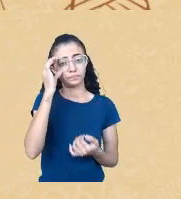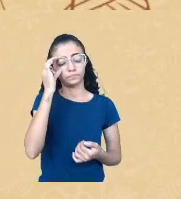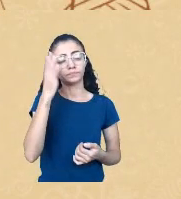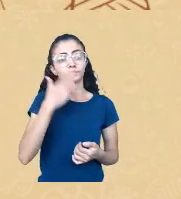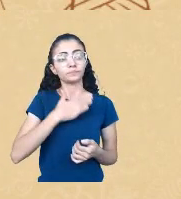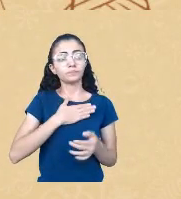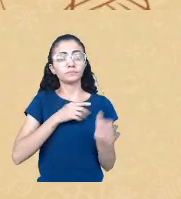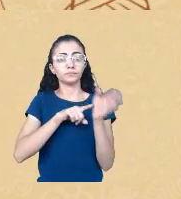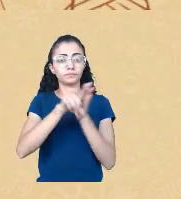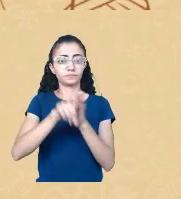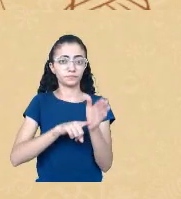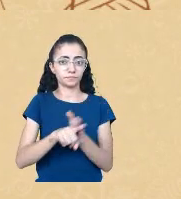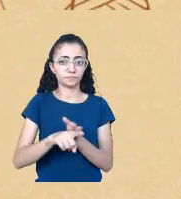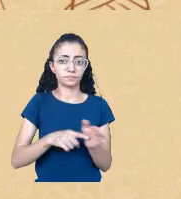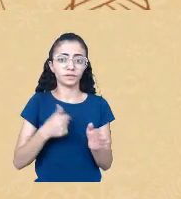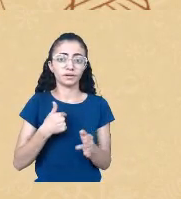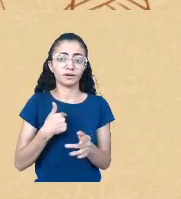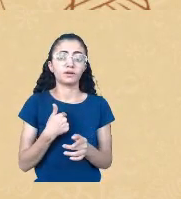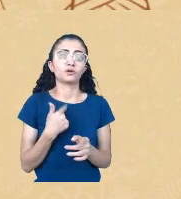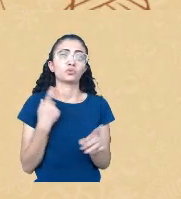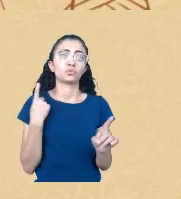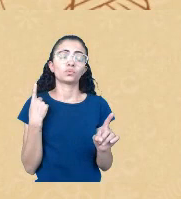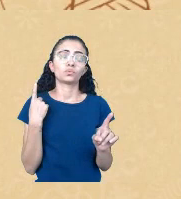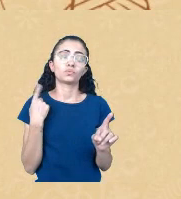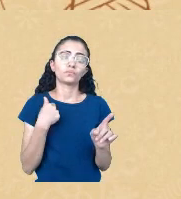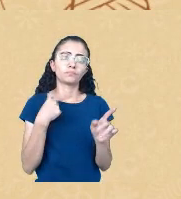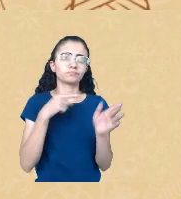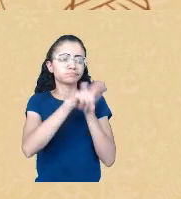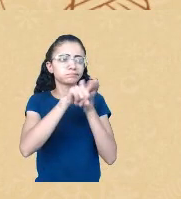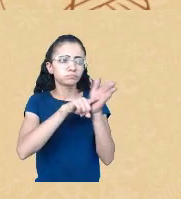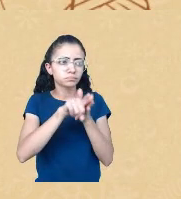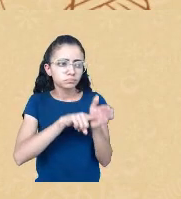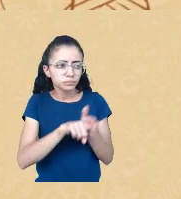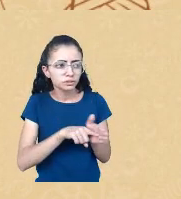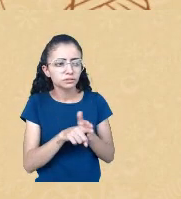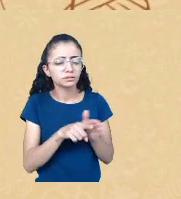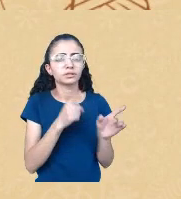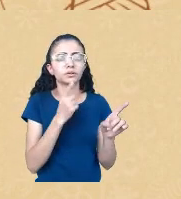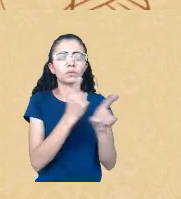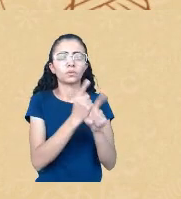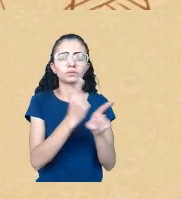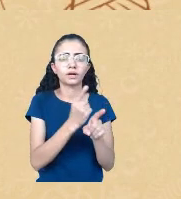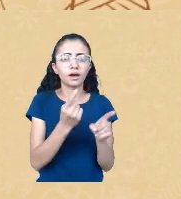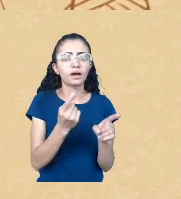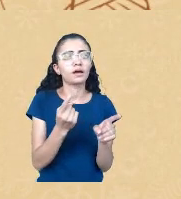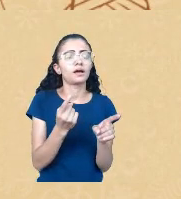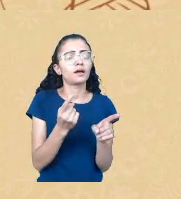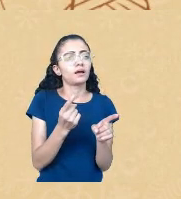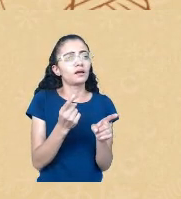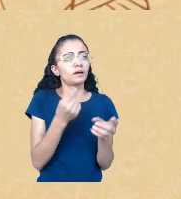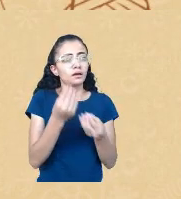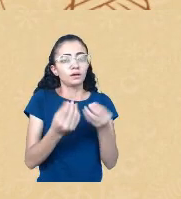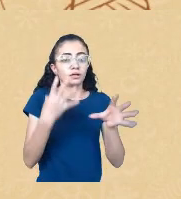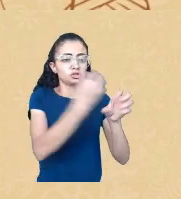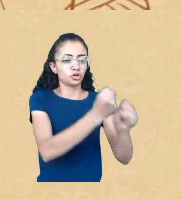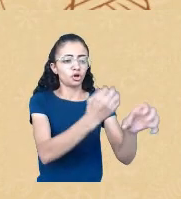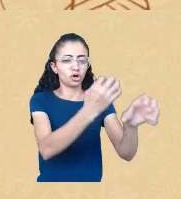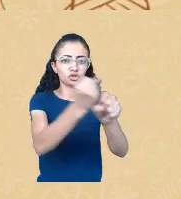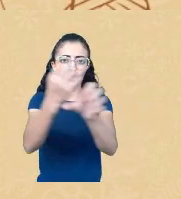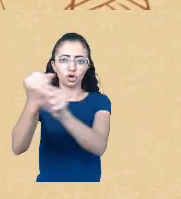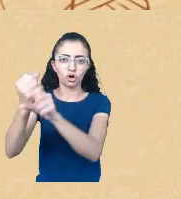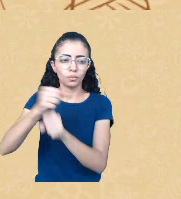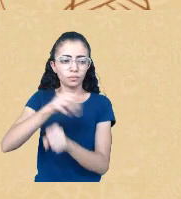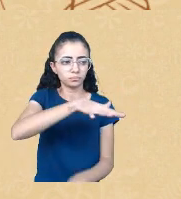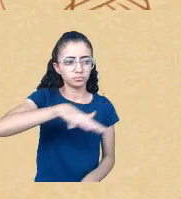eu fui atrás do primeiro recenseamento que nós temos disponível que é de 1872 e nesse